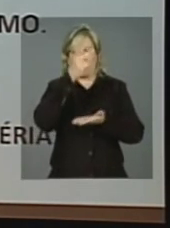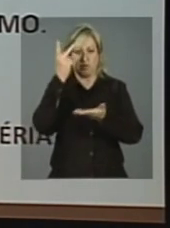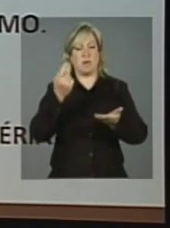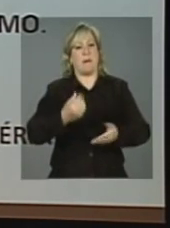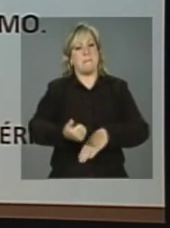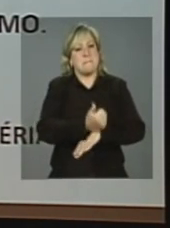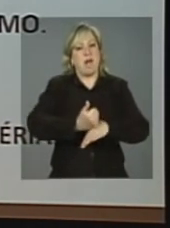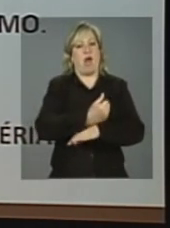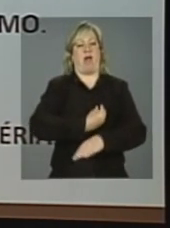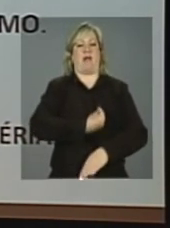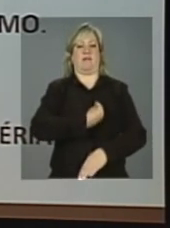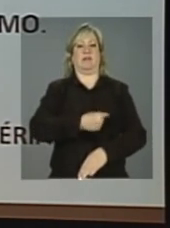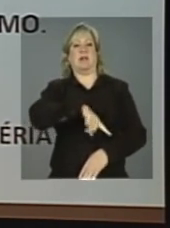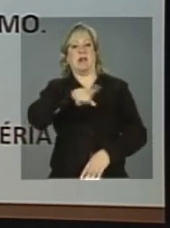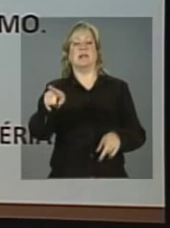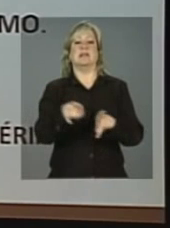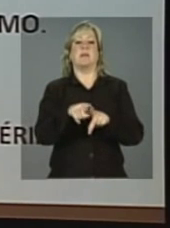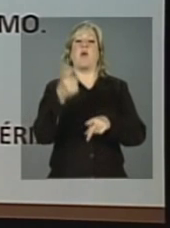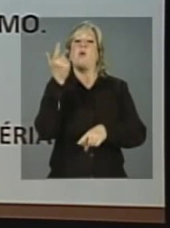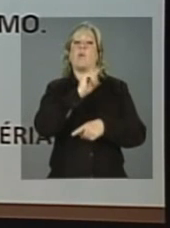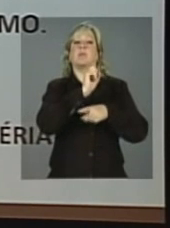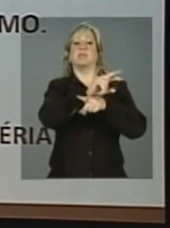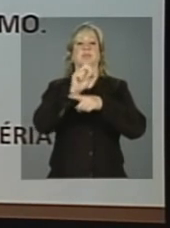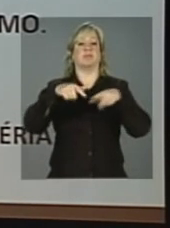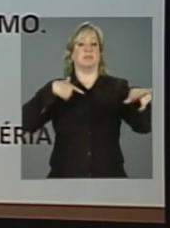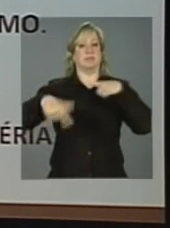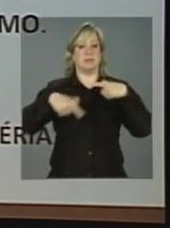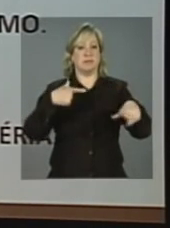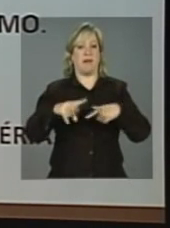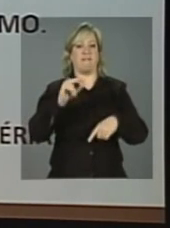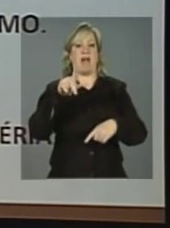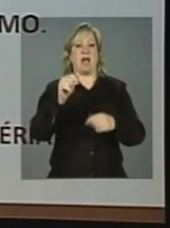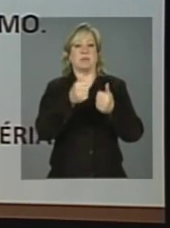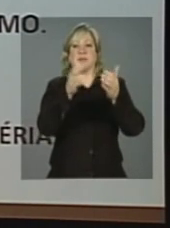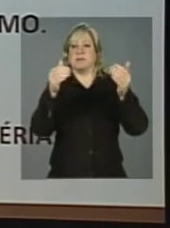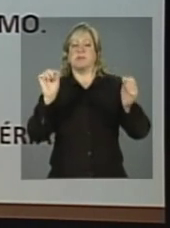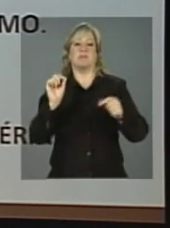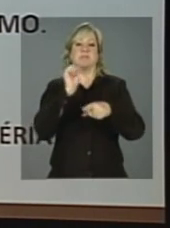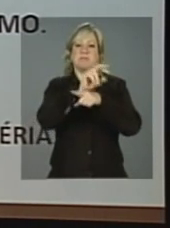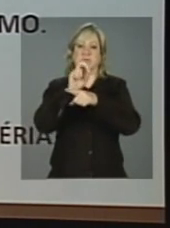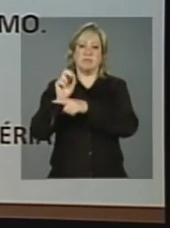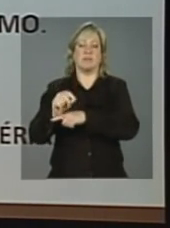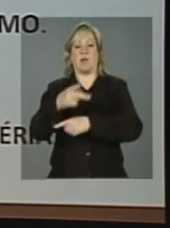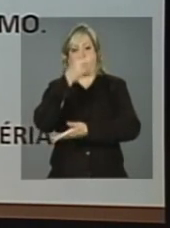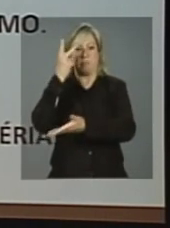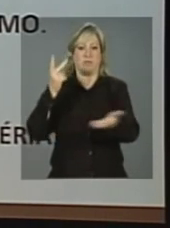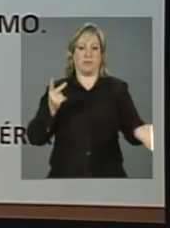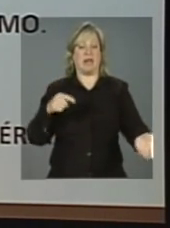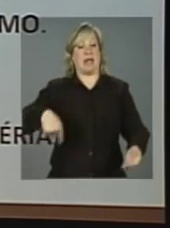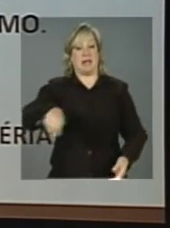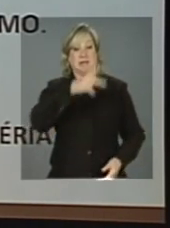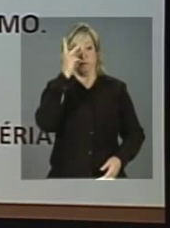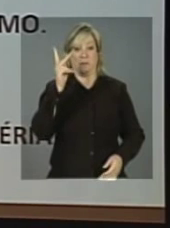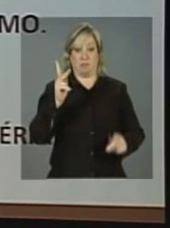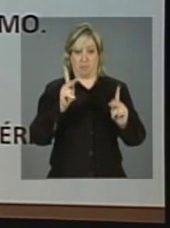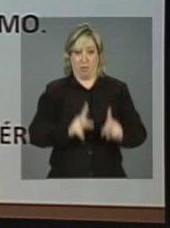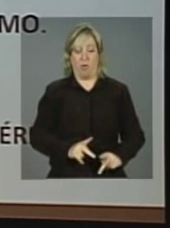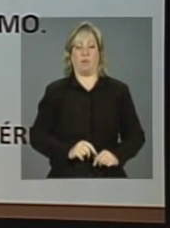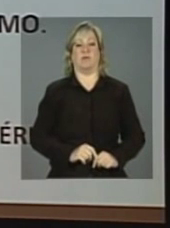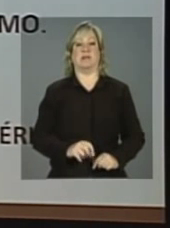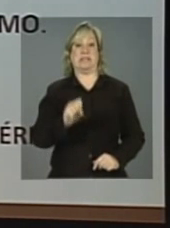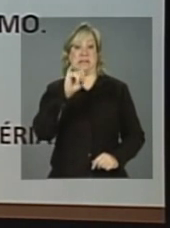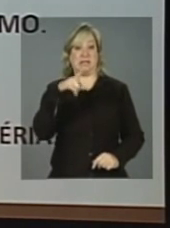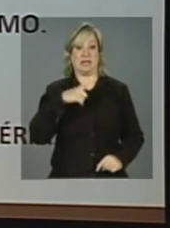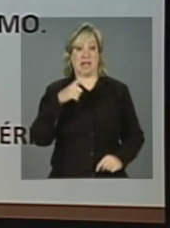empregos ainda nesse segmento da população. É uma população que, se tiver acesso